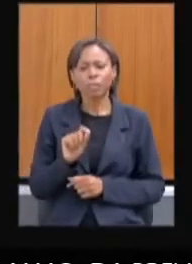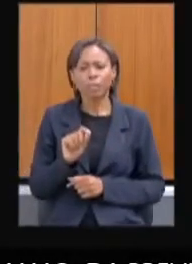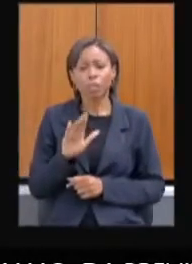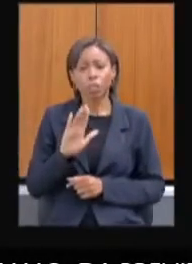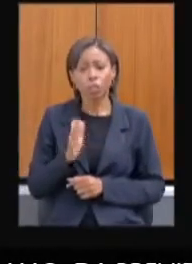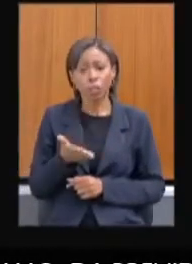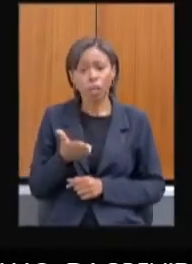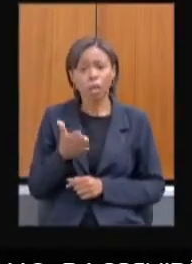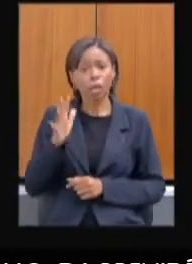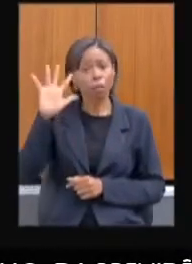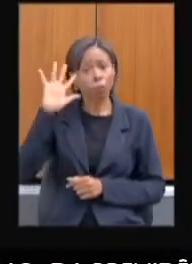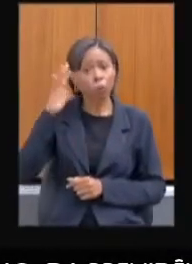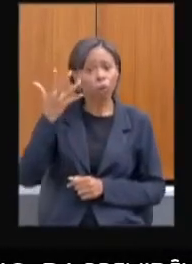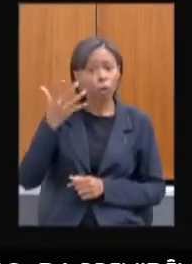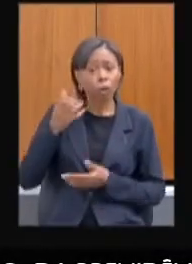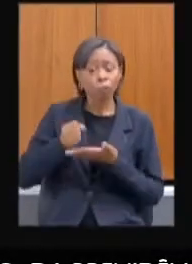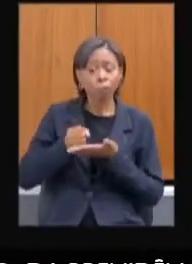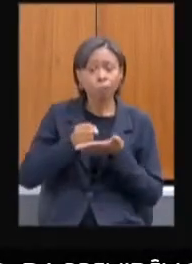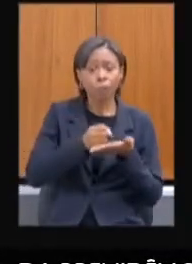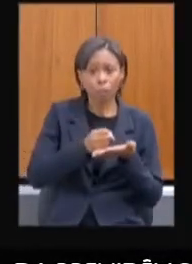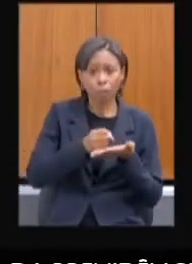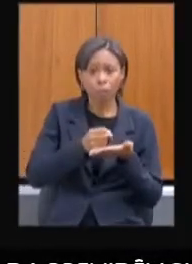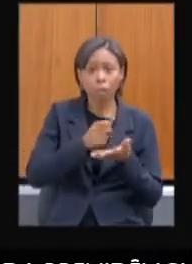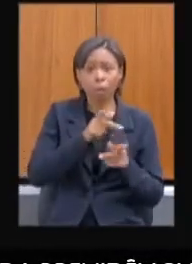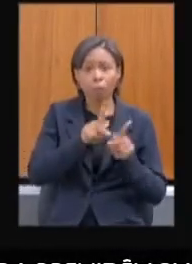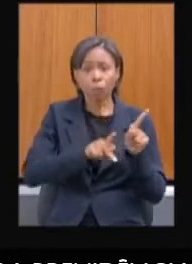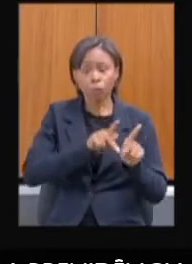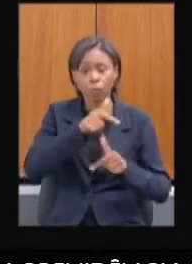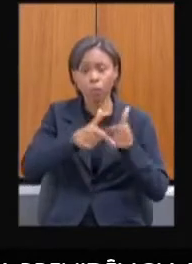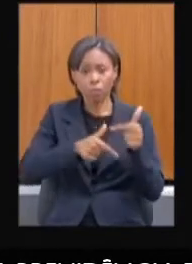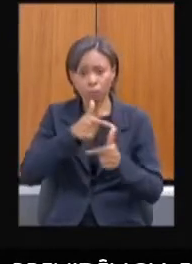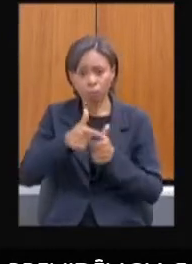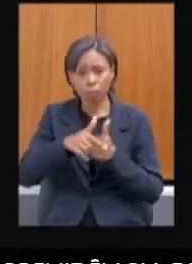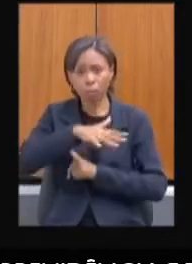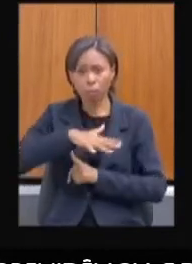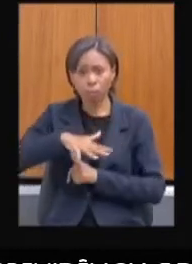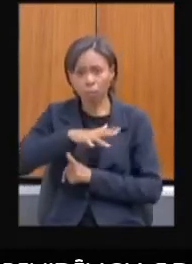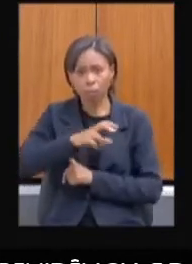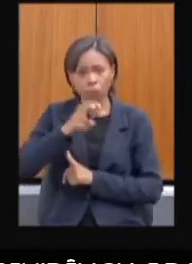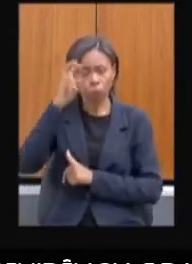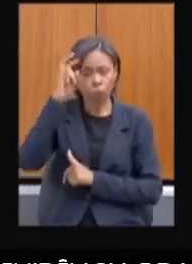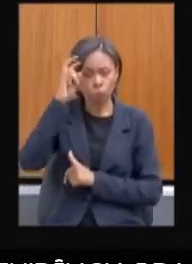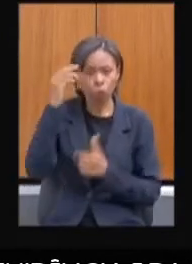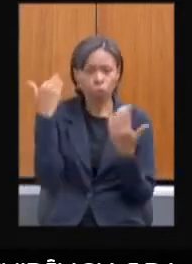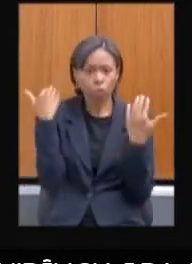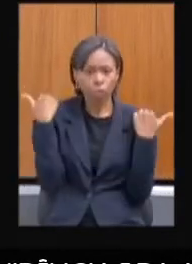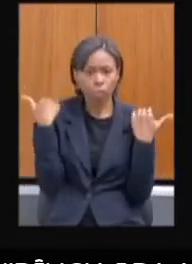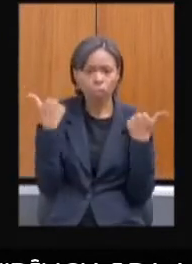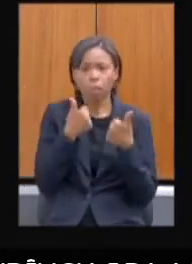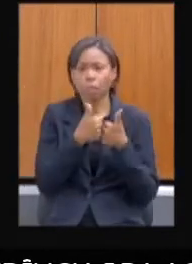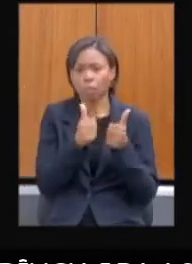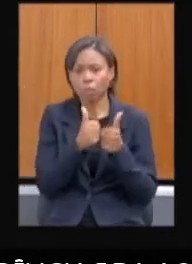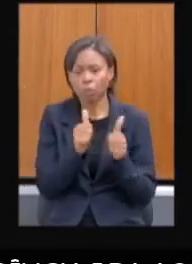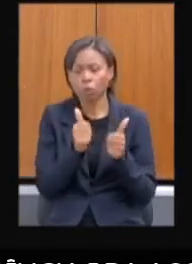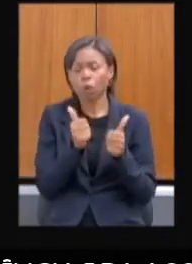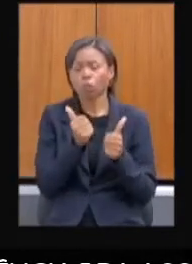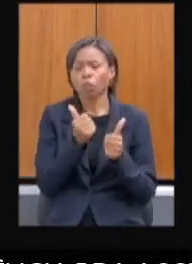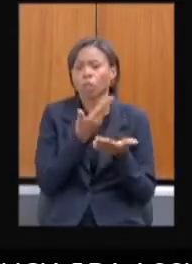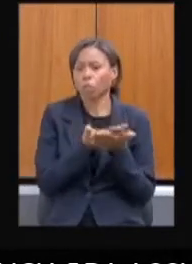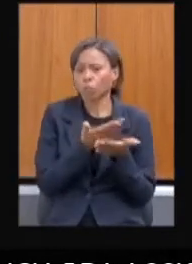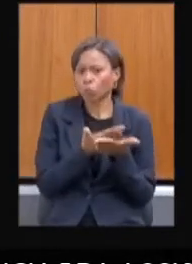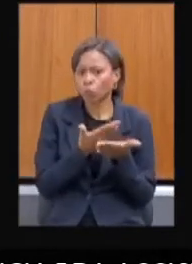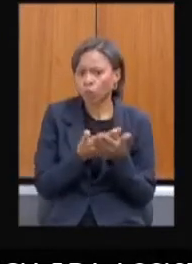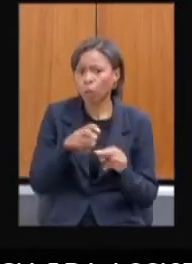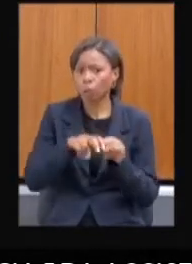trabalhadores do setor da cultura, do lazer, do entretenimento, do transporte escolar diante dos impactos da